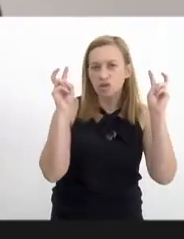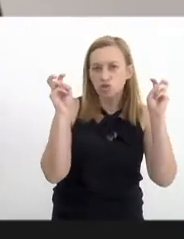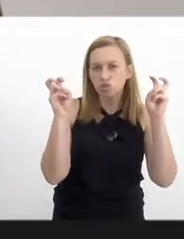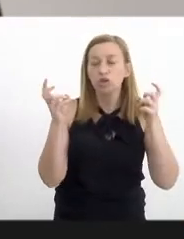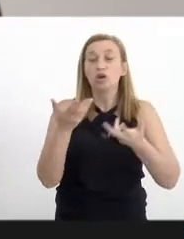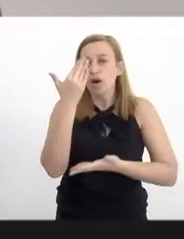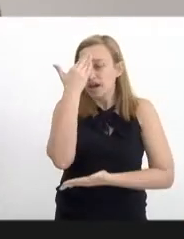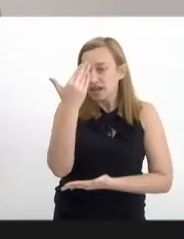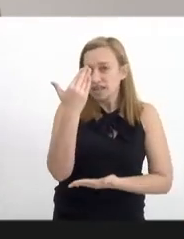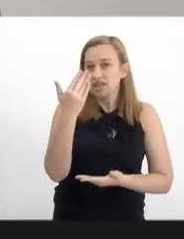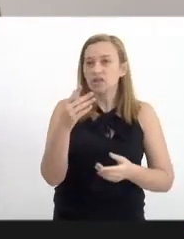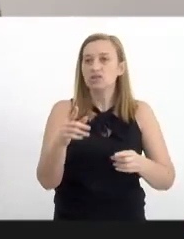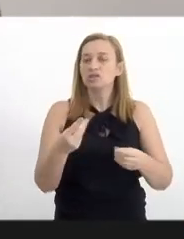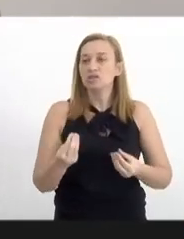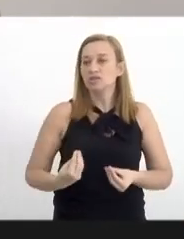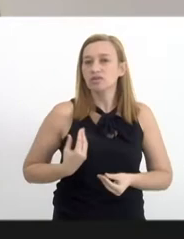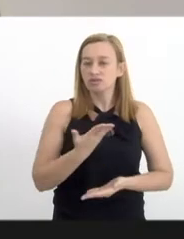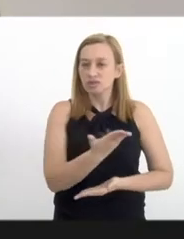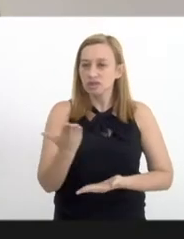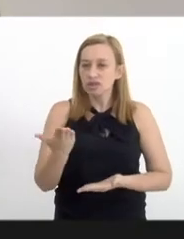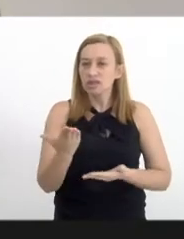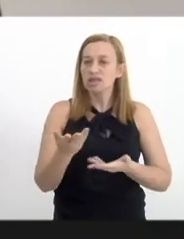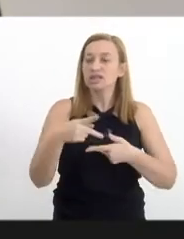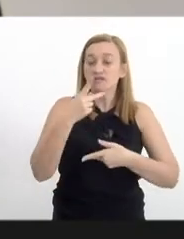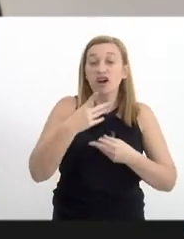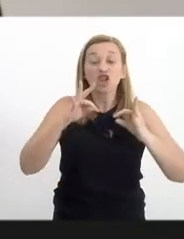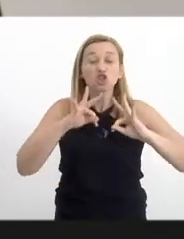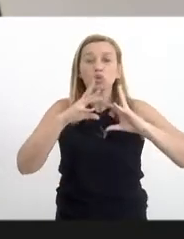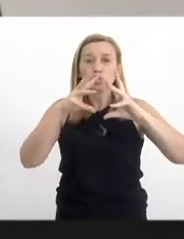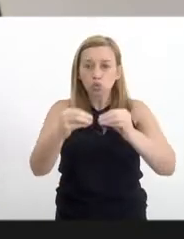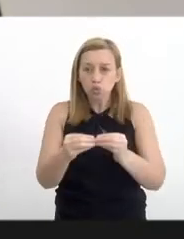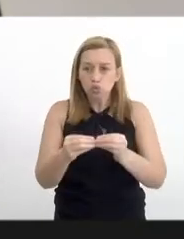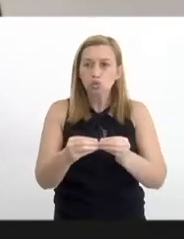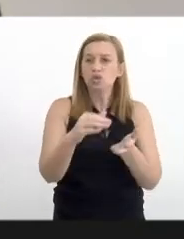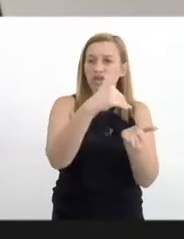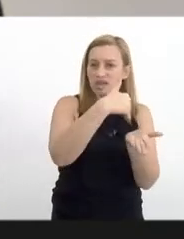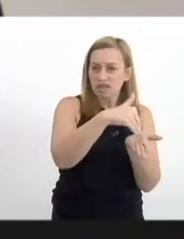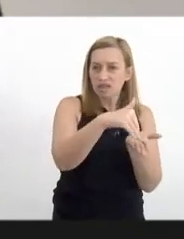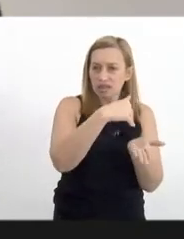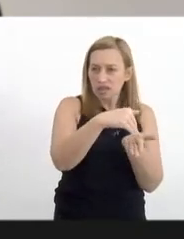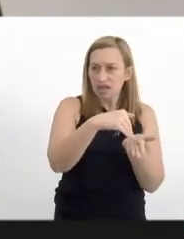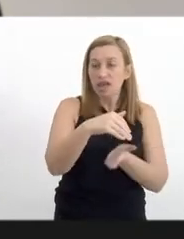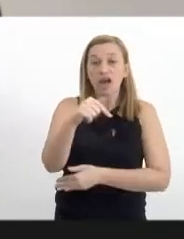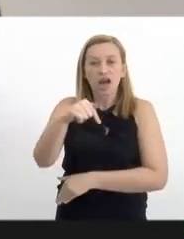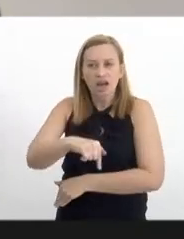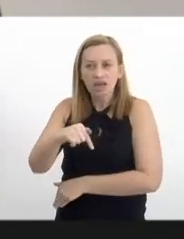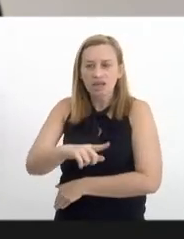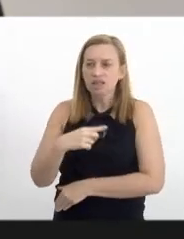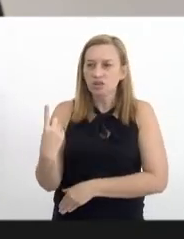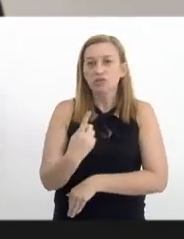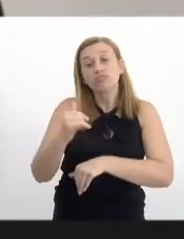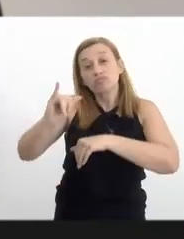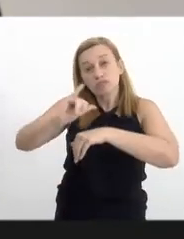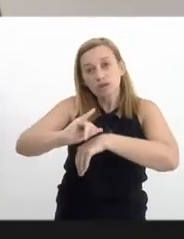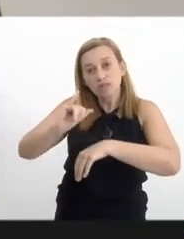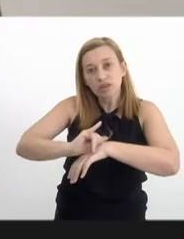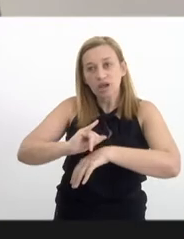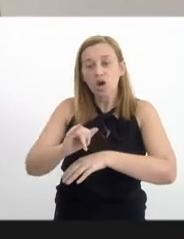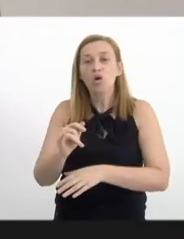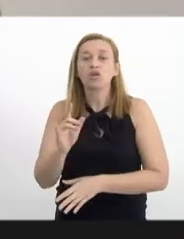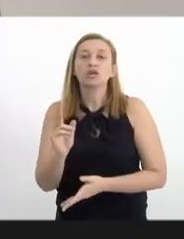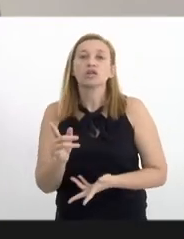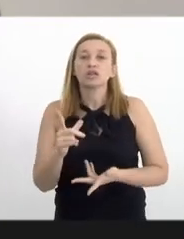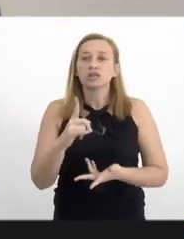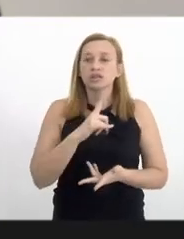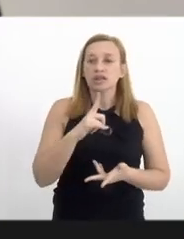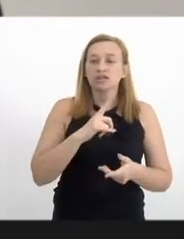eu agradeço a participação e essa explanação de tudo o que a Secretaria aqui da nossa capital fluminense tem